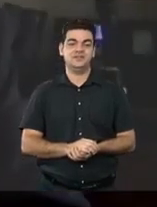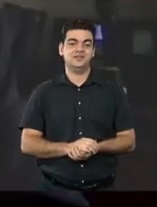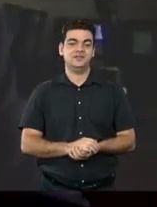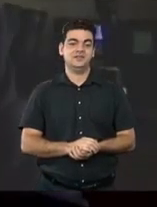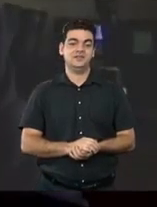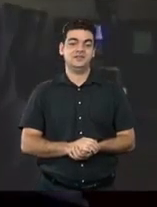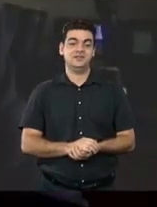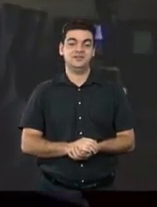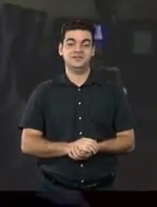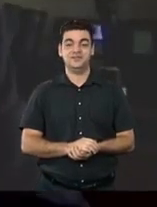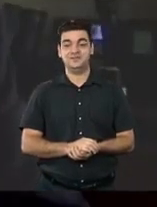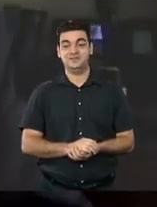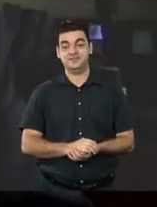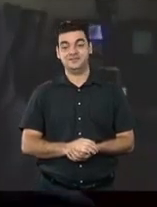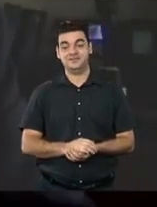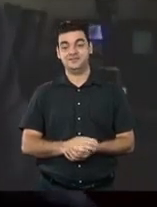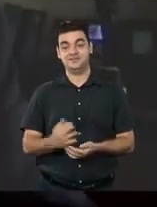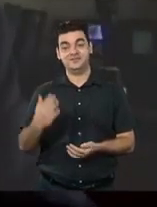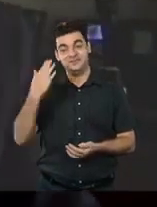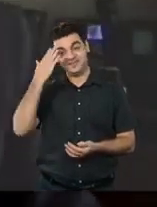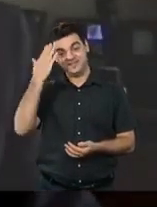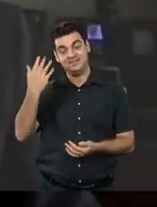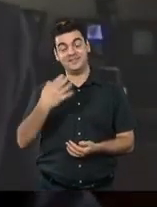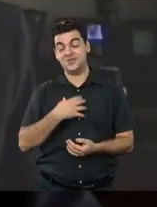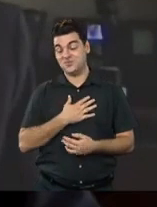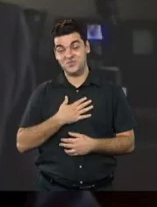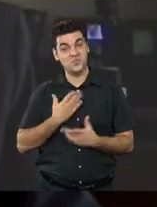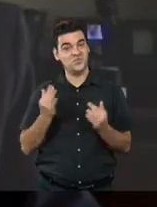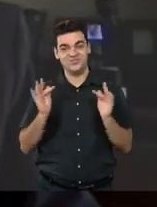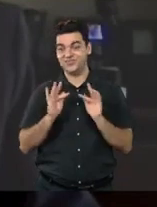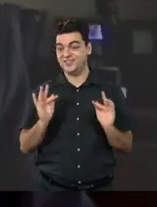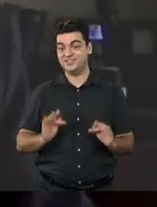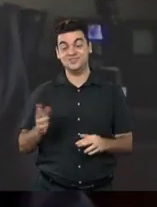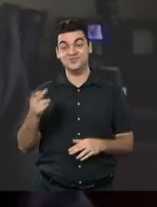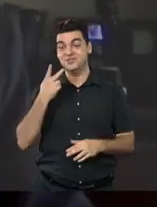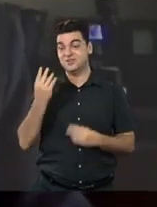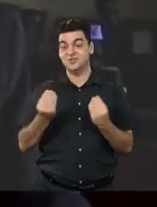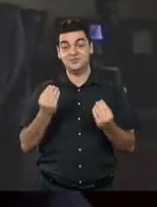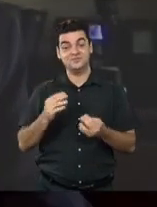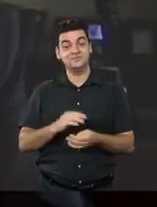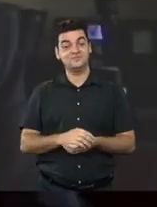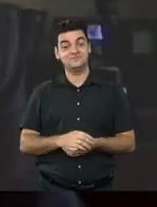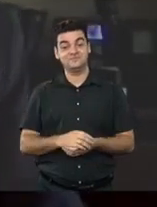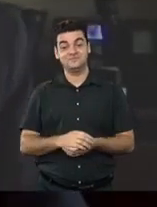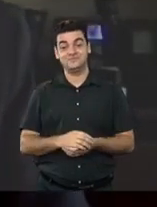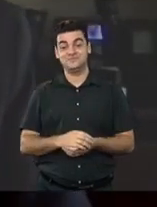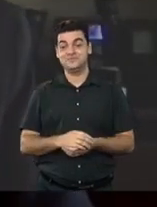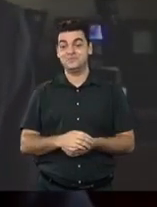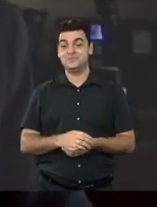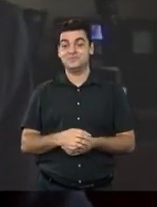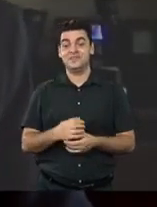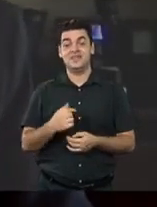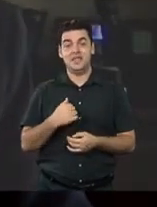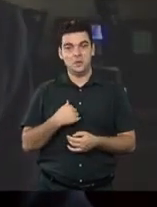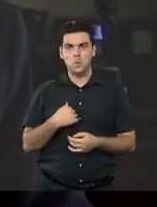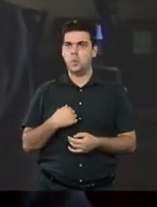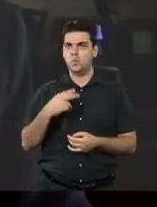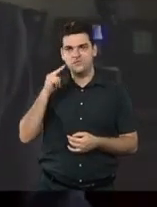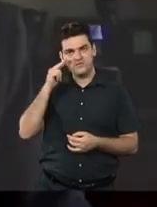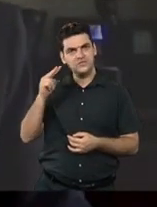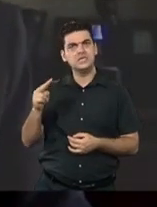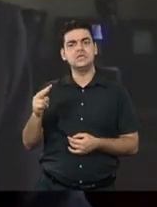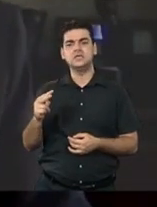Muito obrigado, Helene. Muito felizes e inspiradas as suas palavras. Eu ouvi,